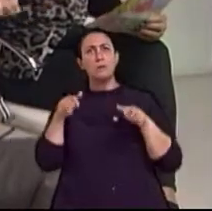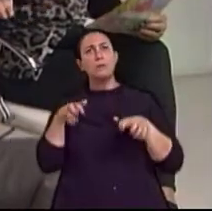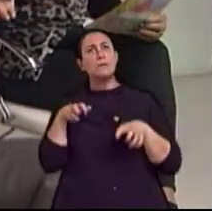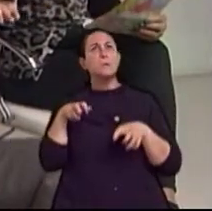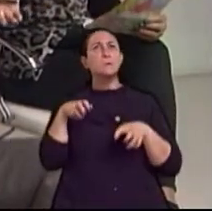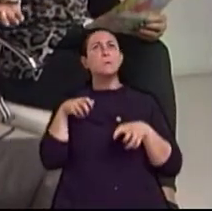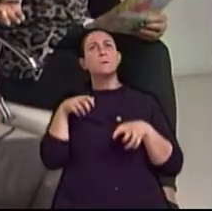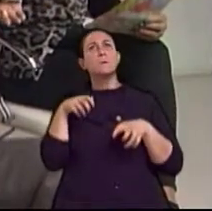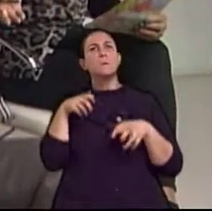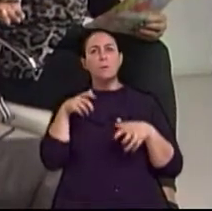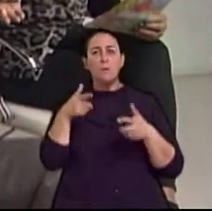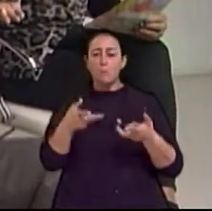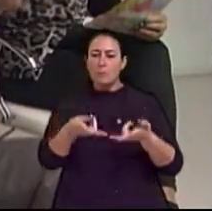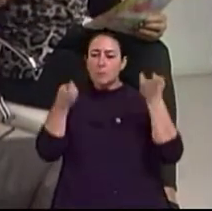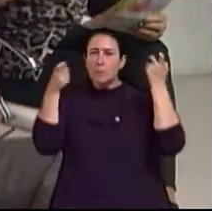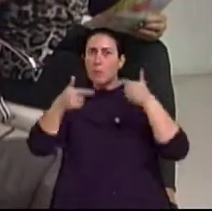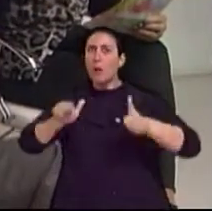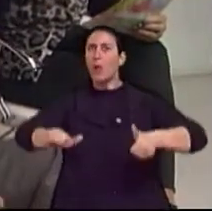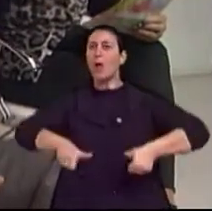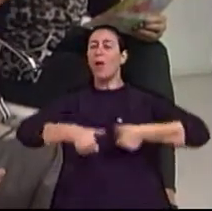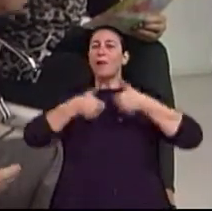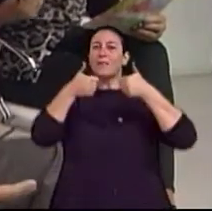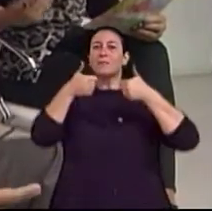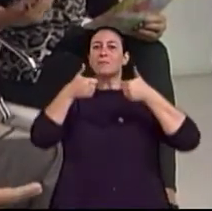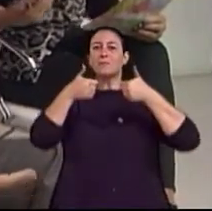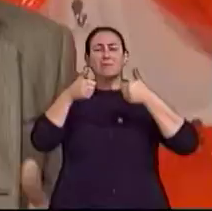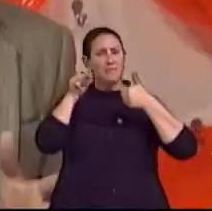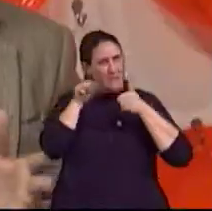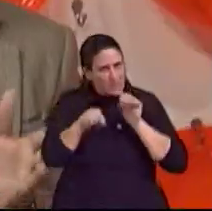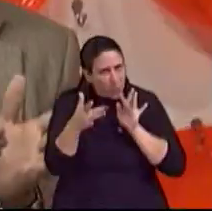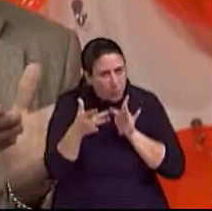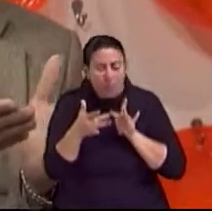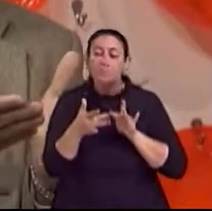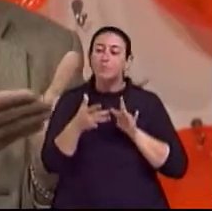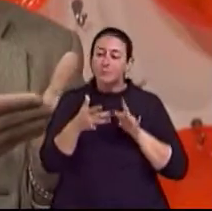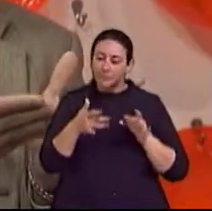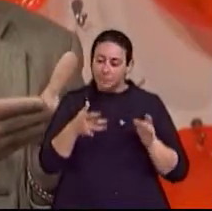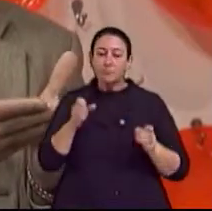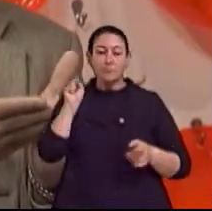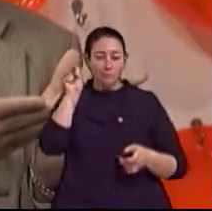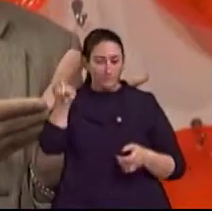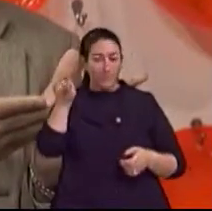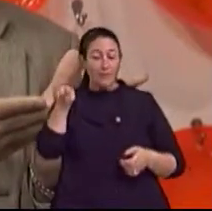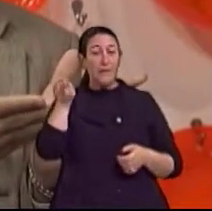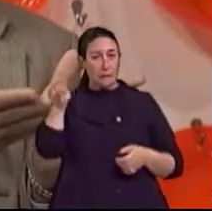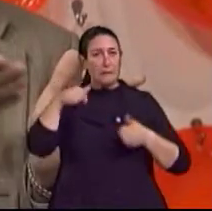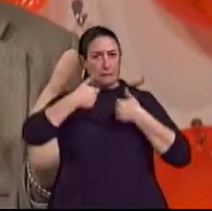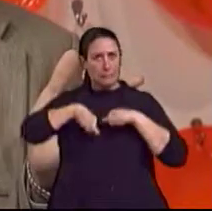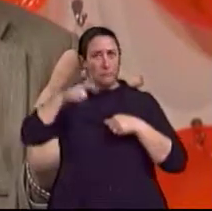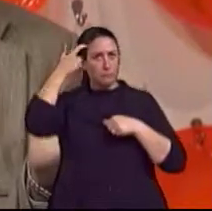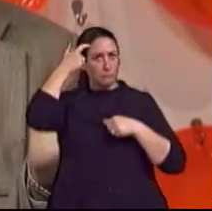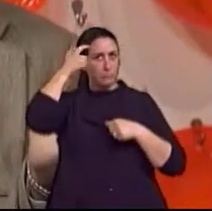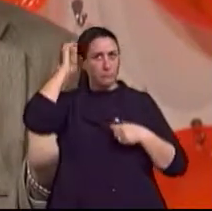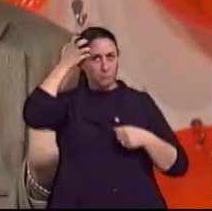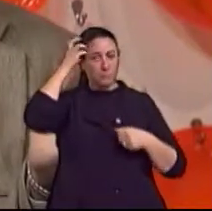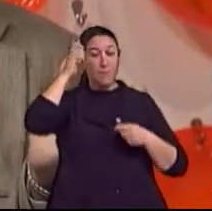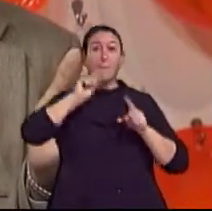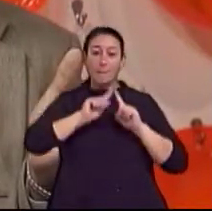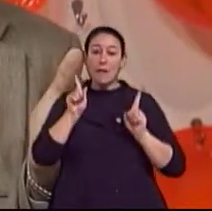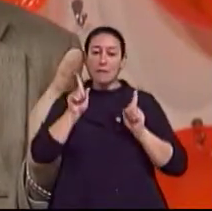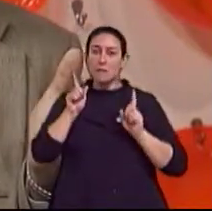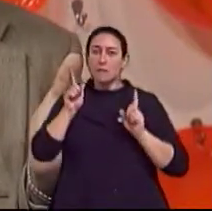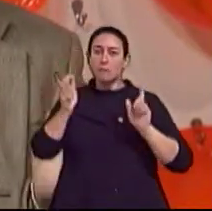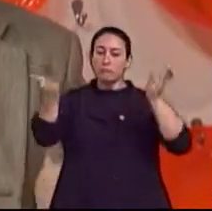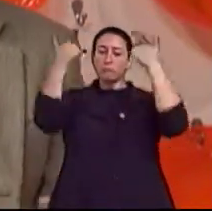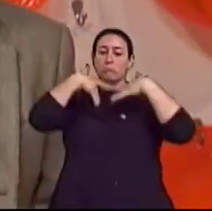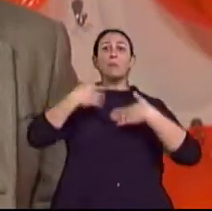foi sensacional. É esse contato? Sim, ele estava com demência, porém ainda estava vivo.